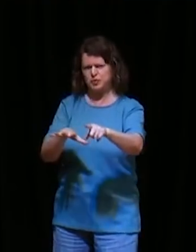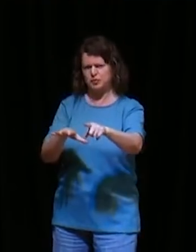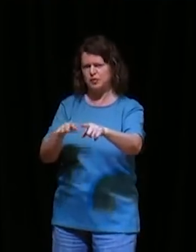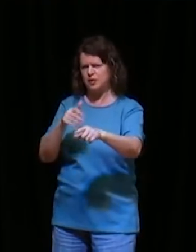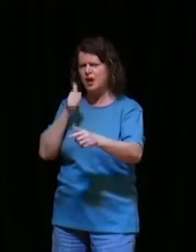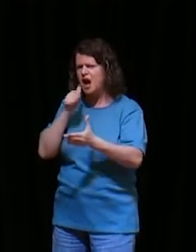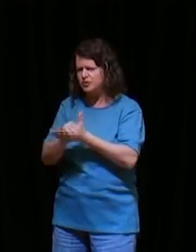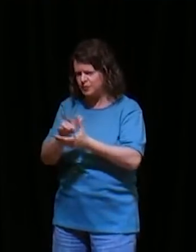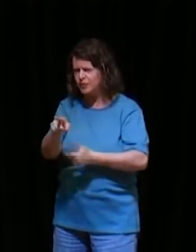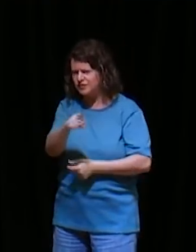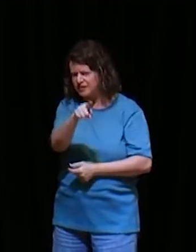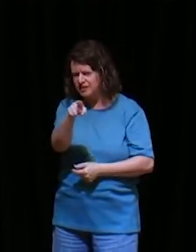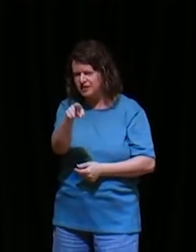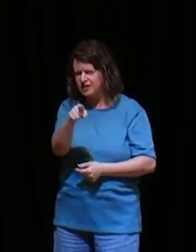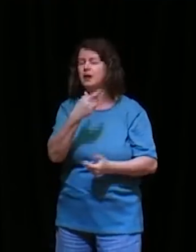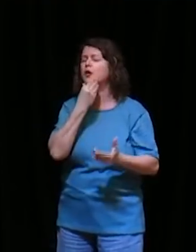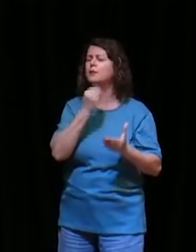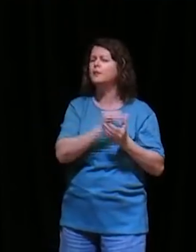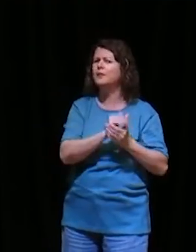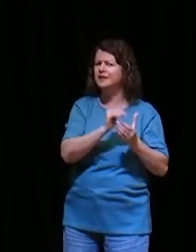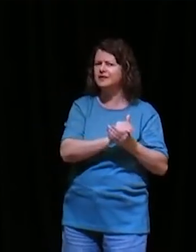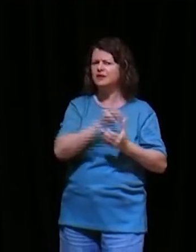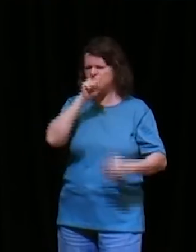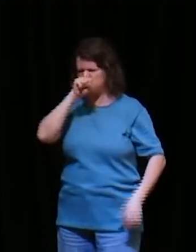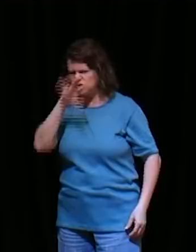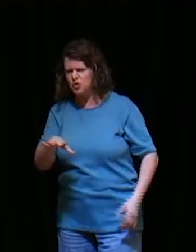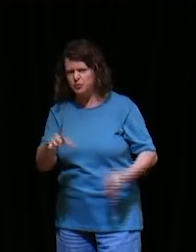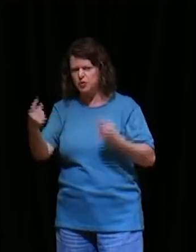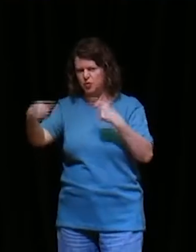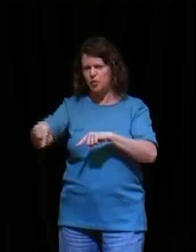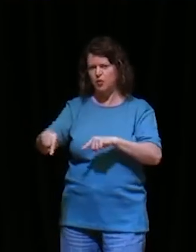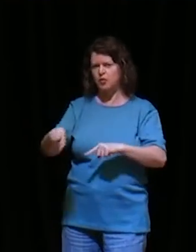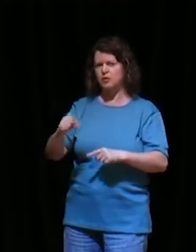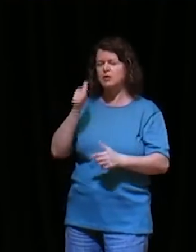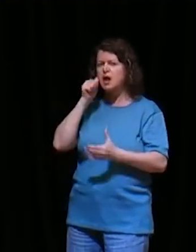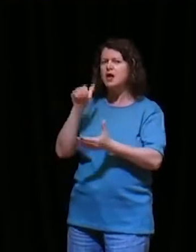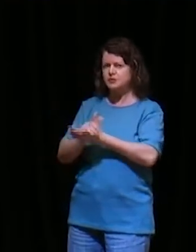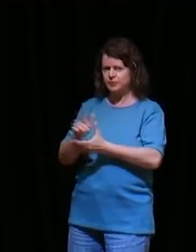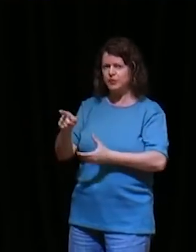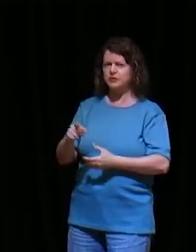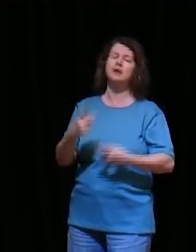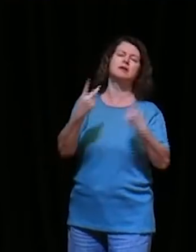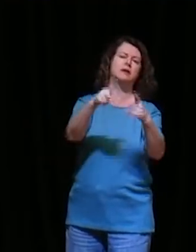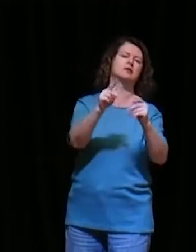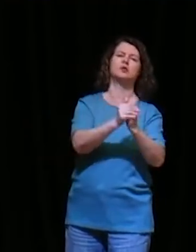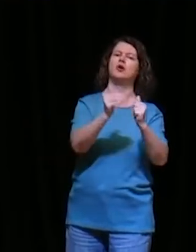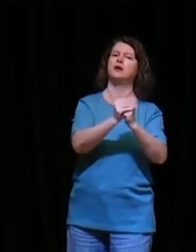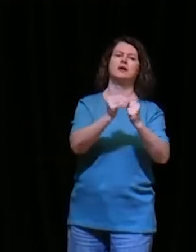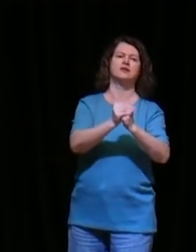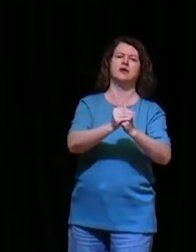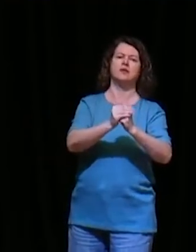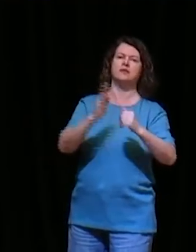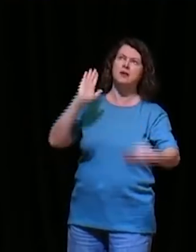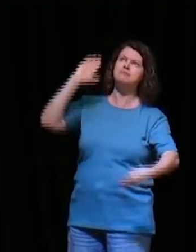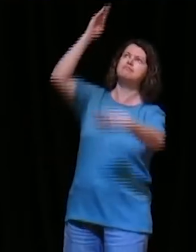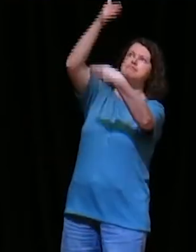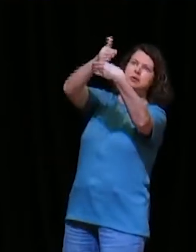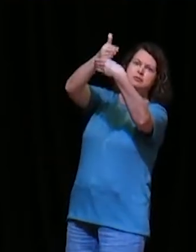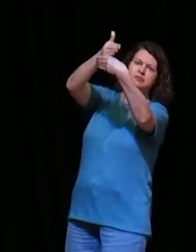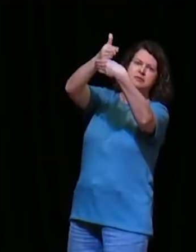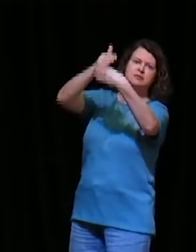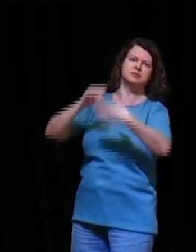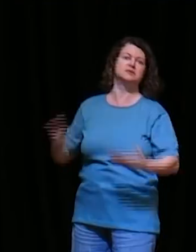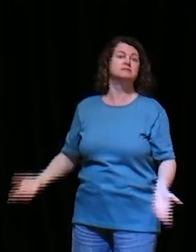marido que maltrata a esposa, apóstolo Pedro diz isso, a sua oração fica interrompida, então,